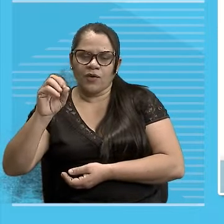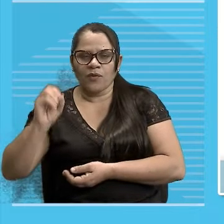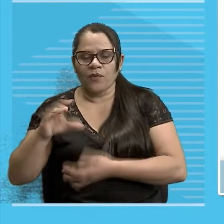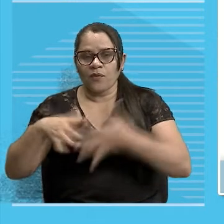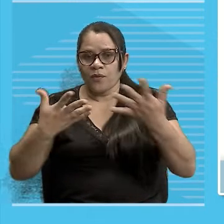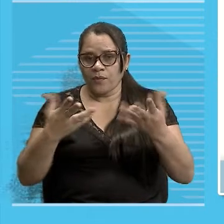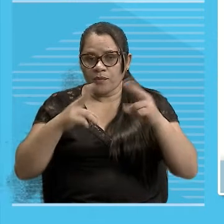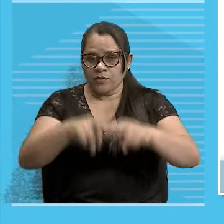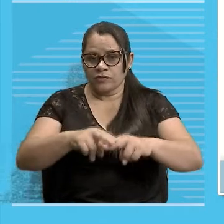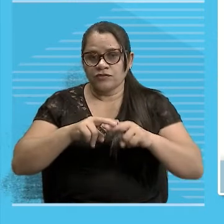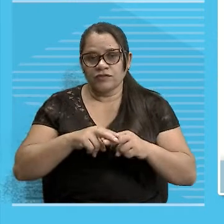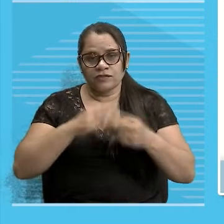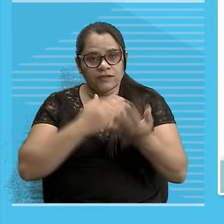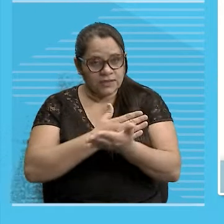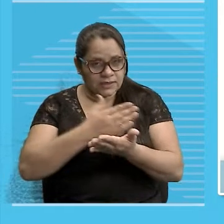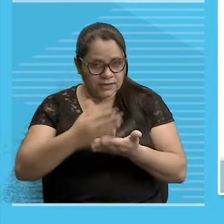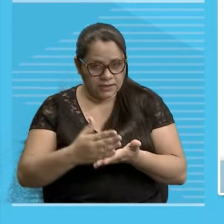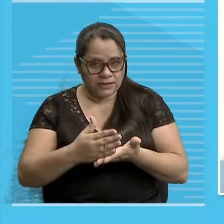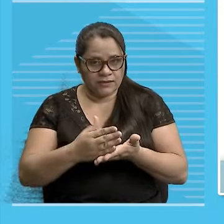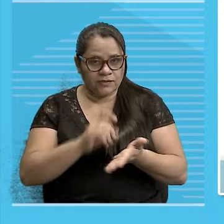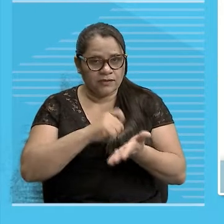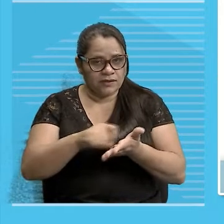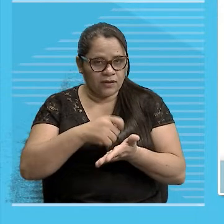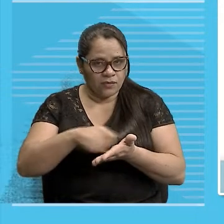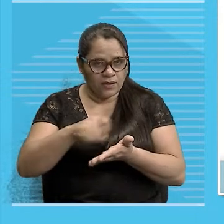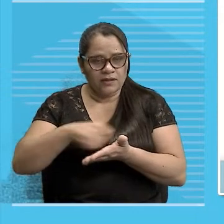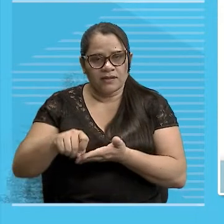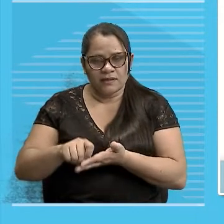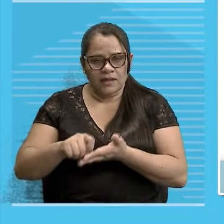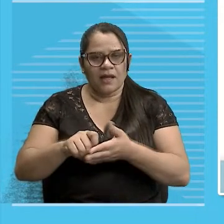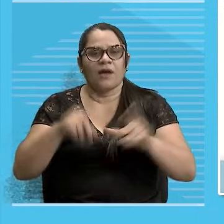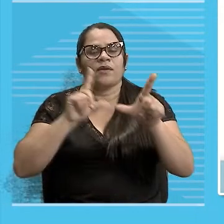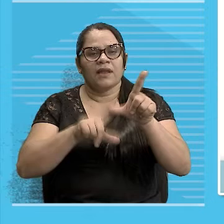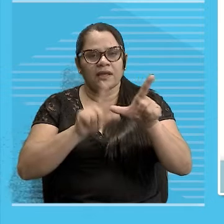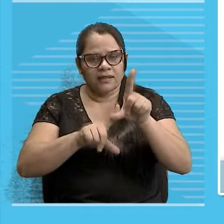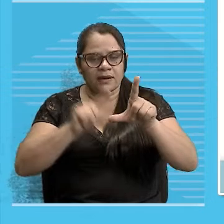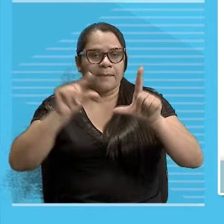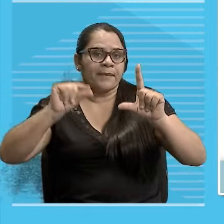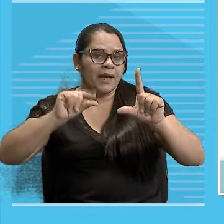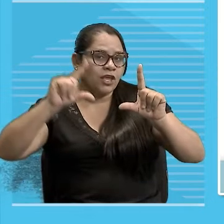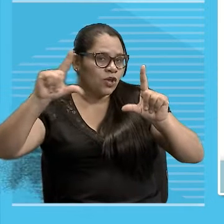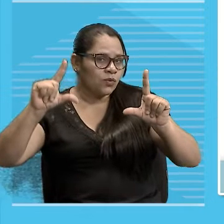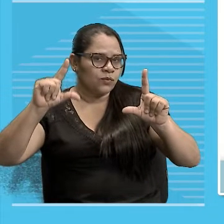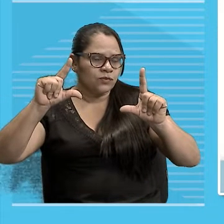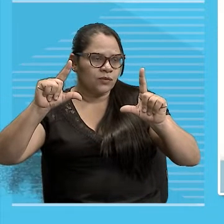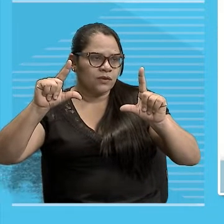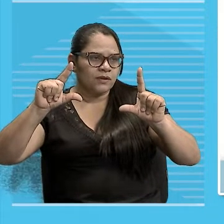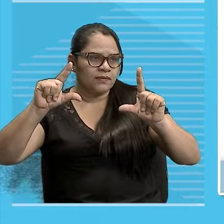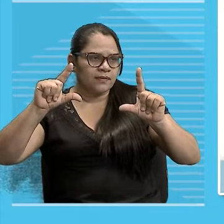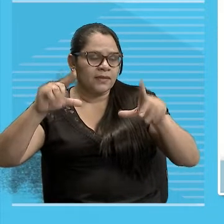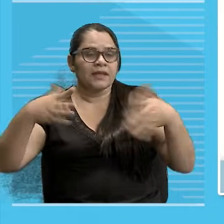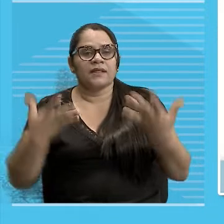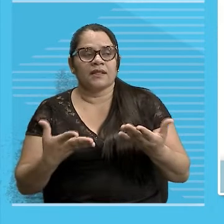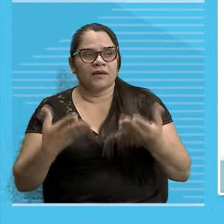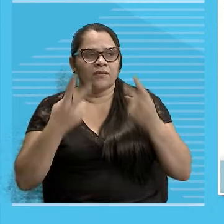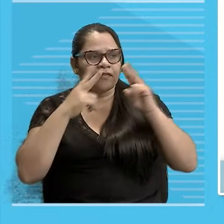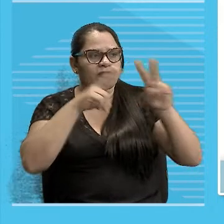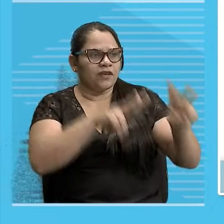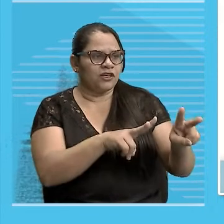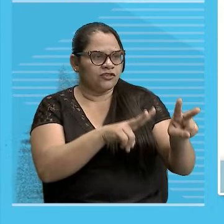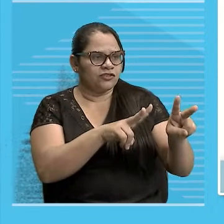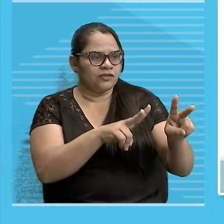iniciais Maiúsculas Tá Então tá aí Uma classificaçãozinha Olha aí Bolo Isso aqui é um substantivo comum